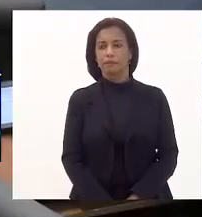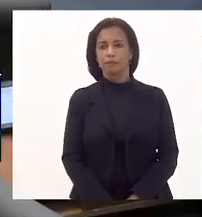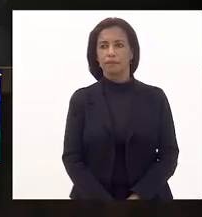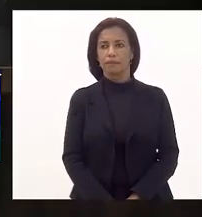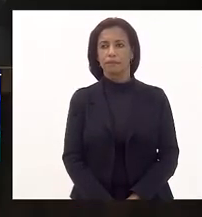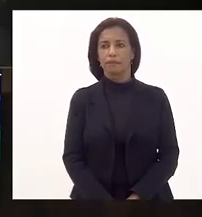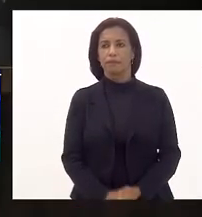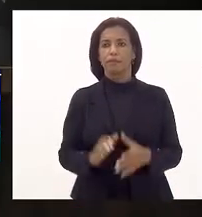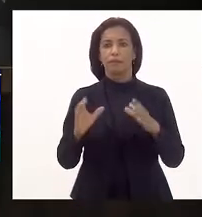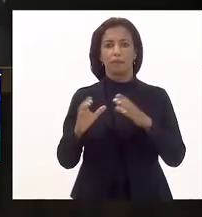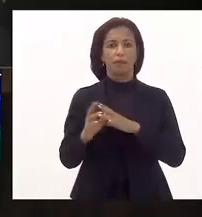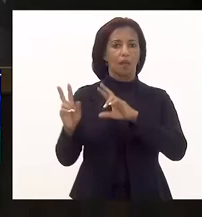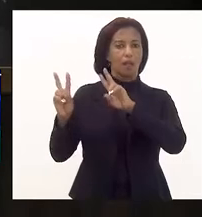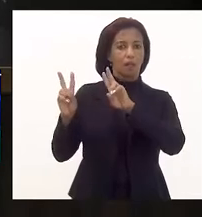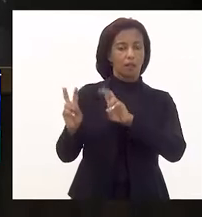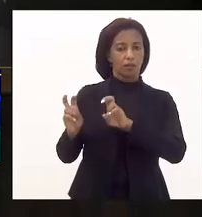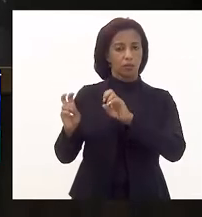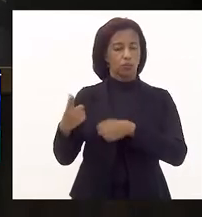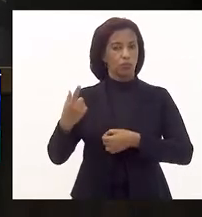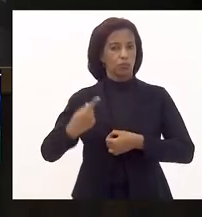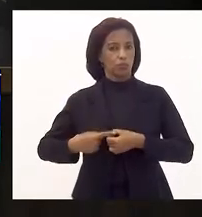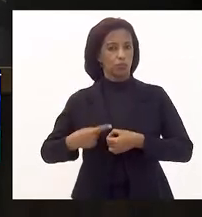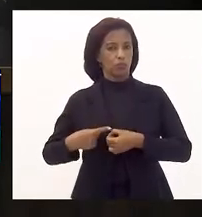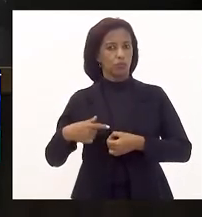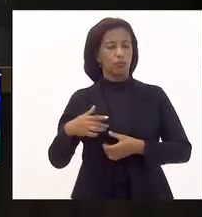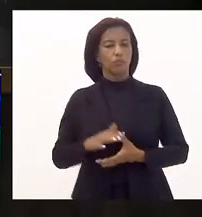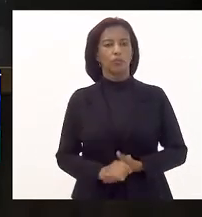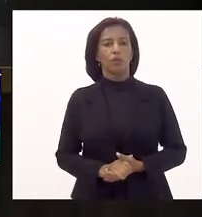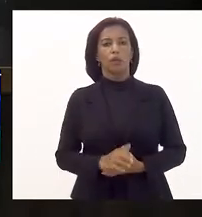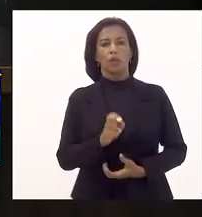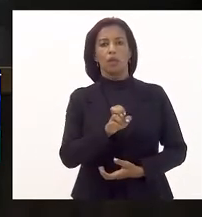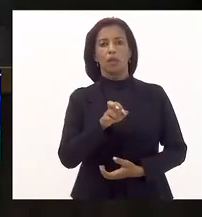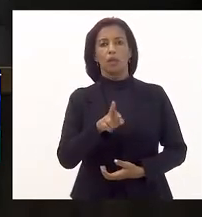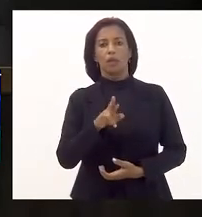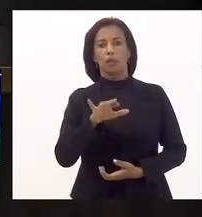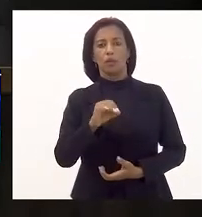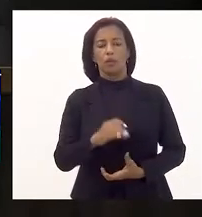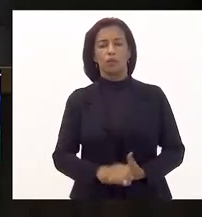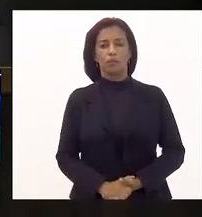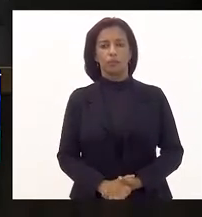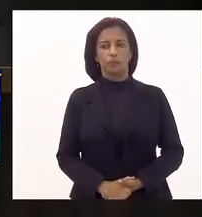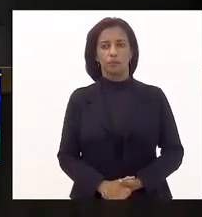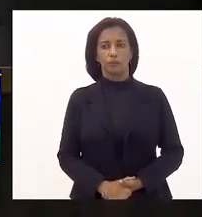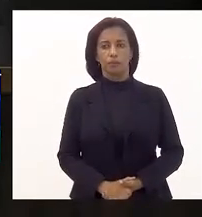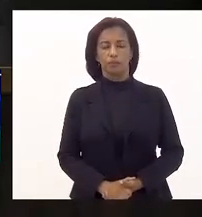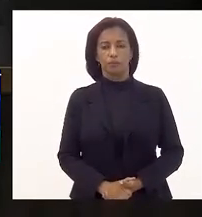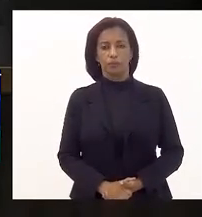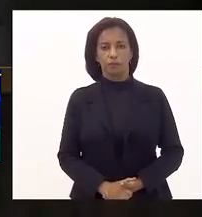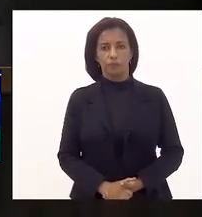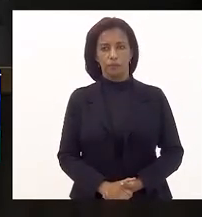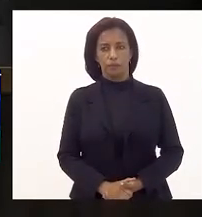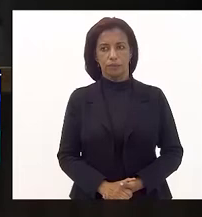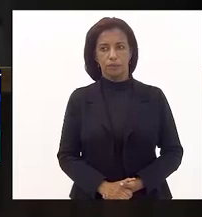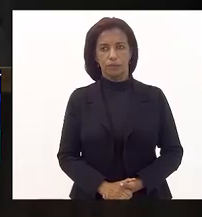Pela Comissão de Assuntos Municipais e Desenvolvimento Regional, deputado Eurico Júnior. Deputado Eurico Júnior.